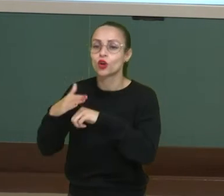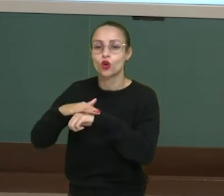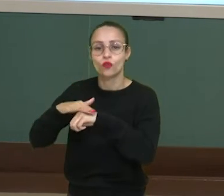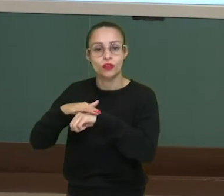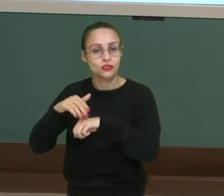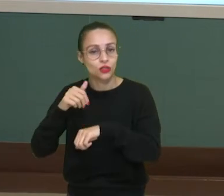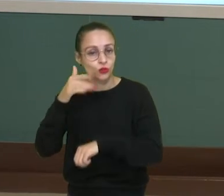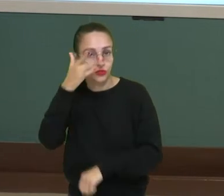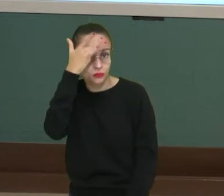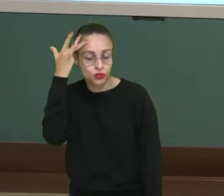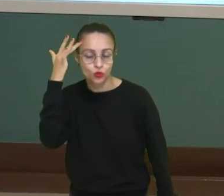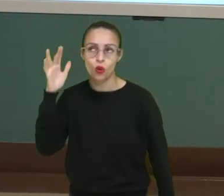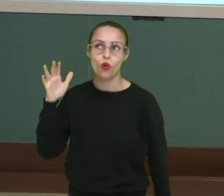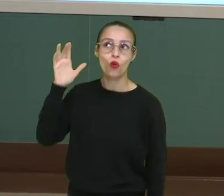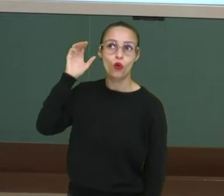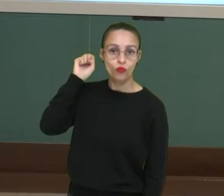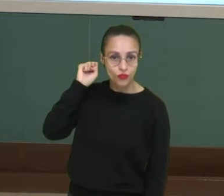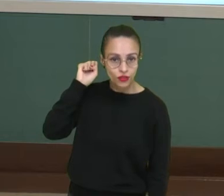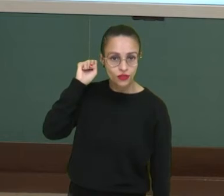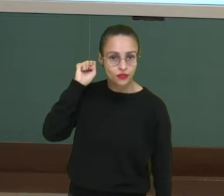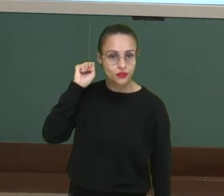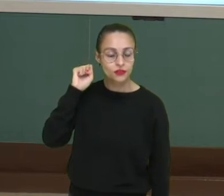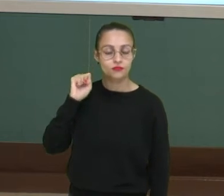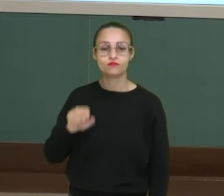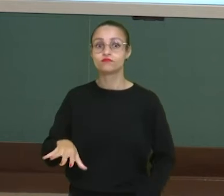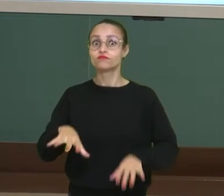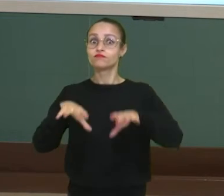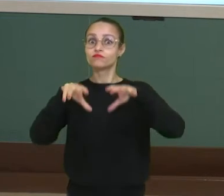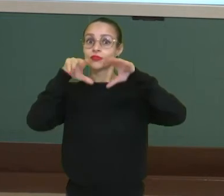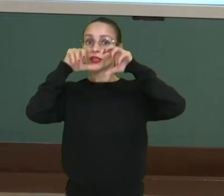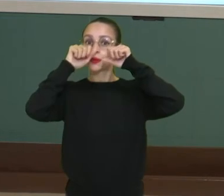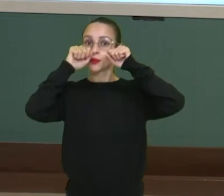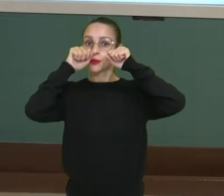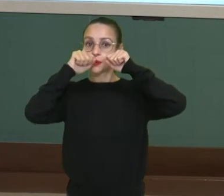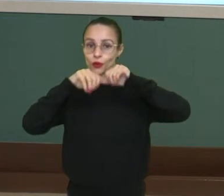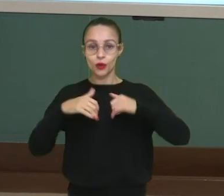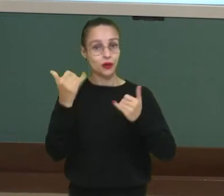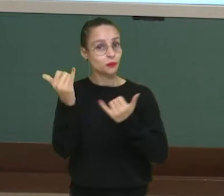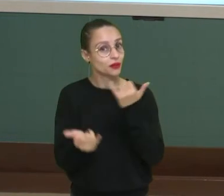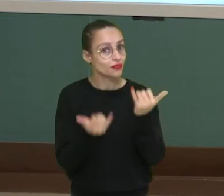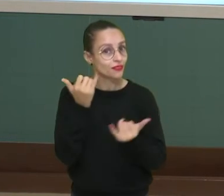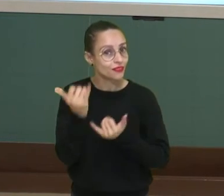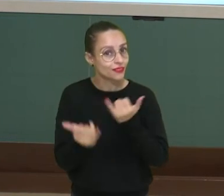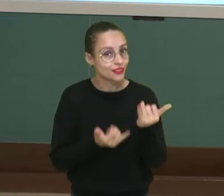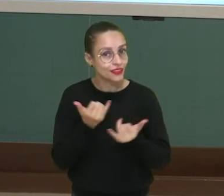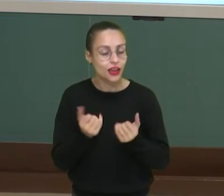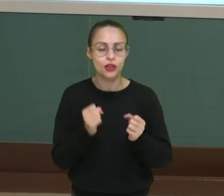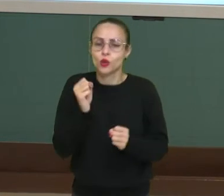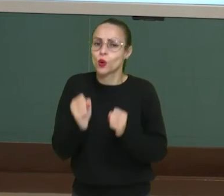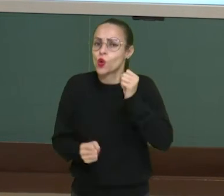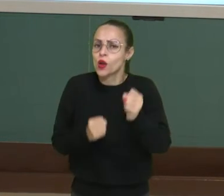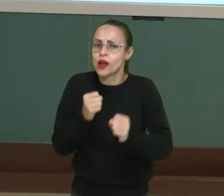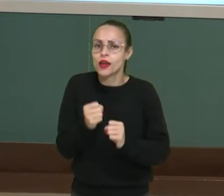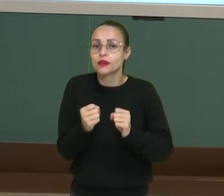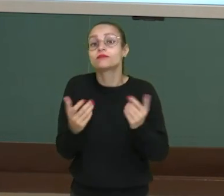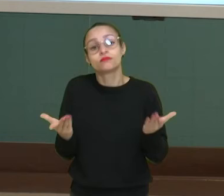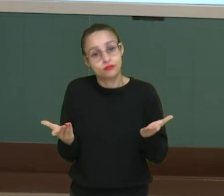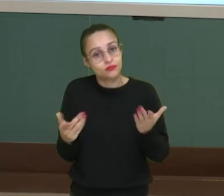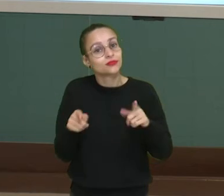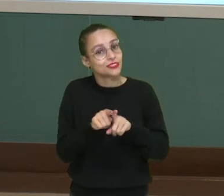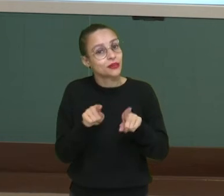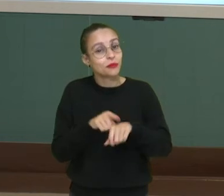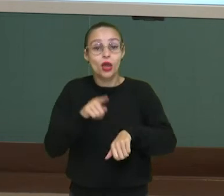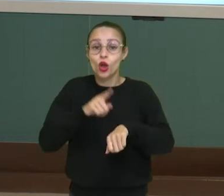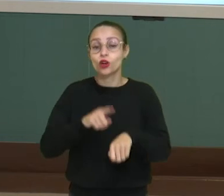ouvir as pessoas, respirar, brincar, correr e até a hora